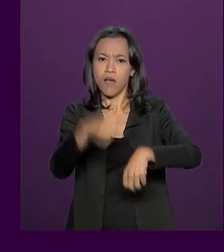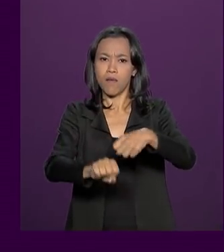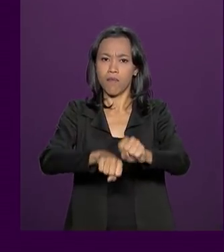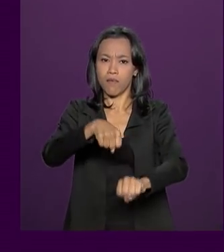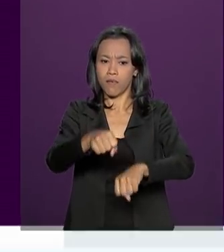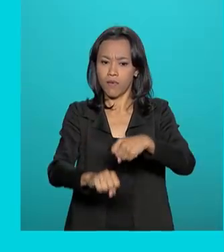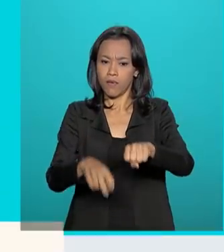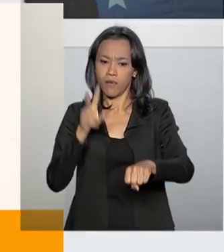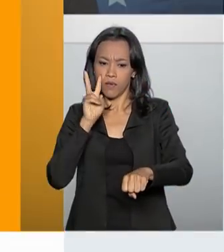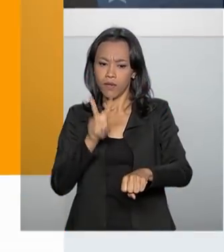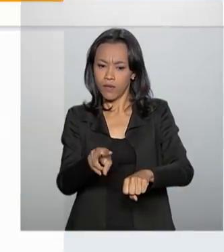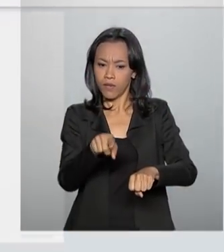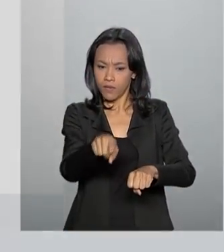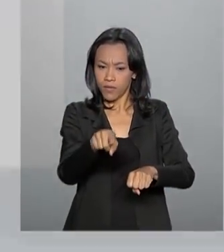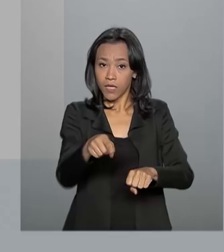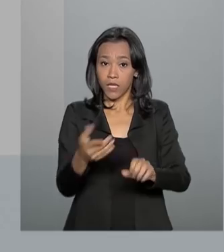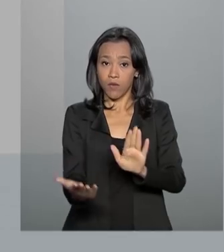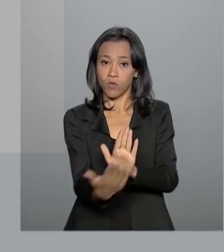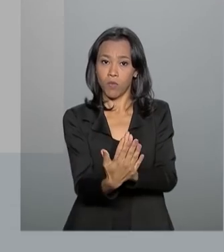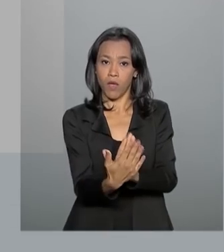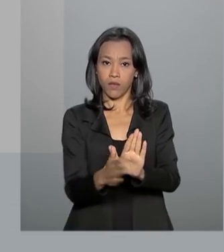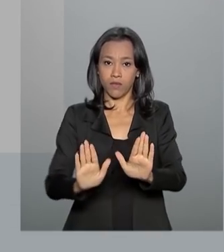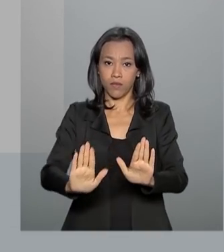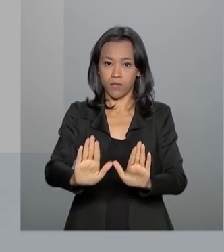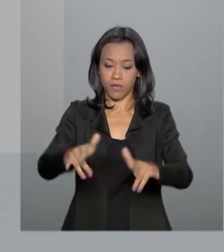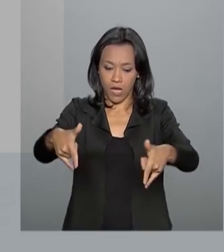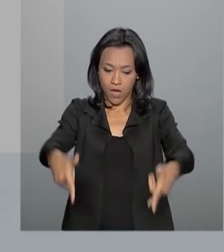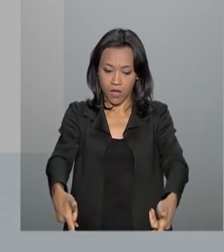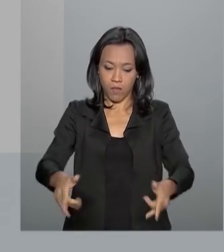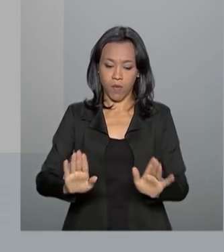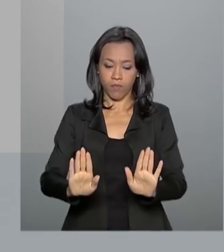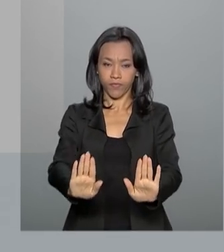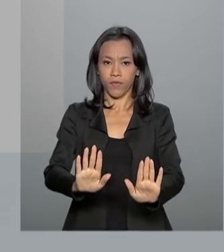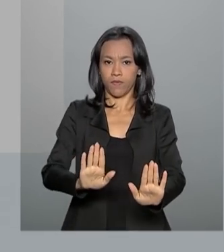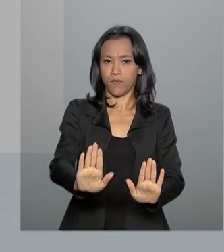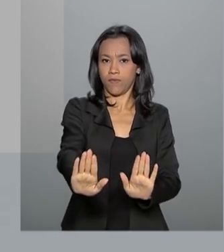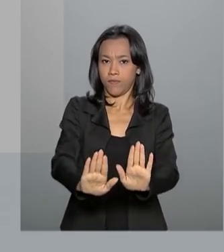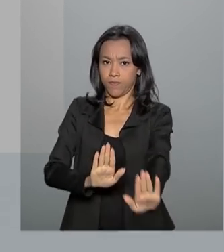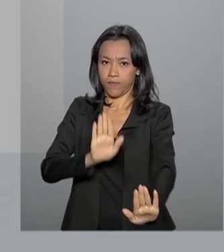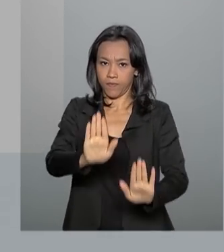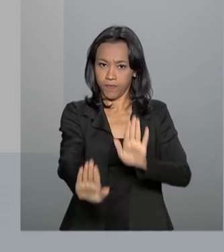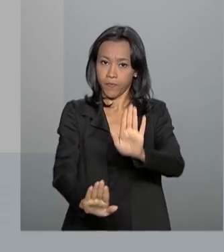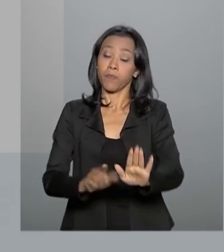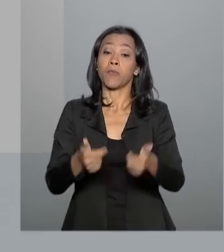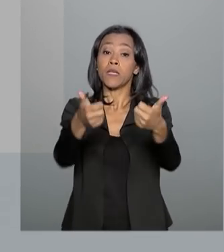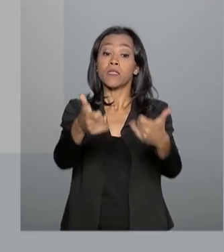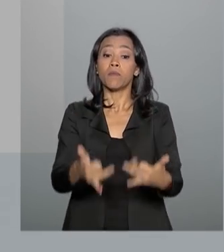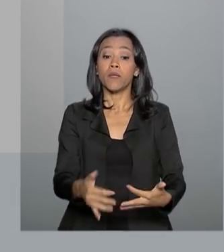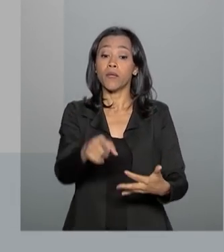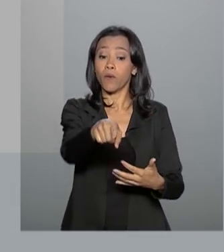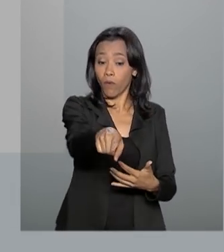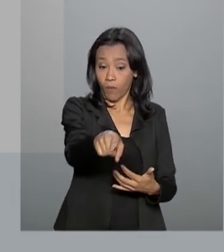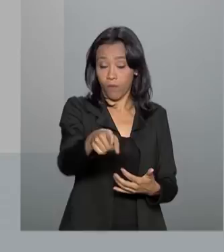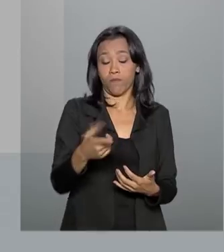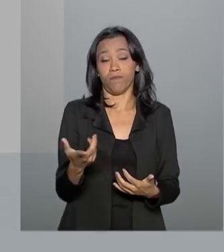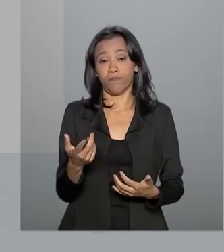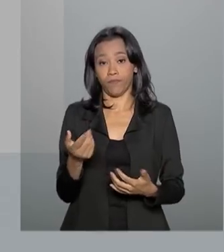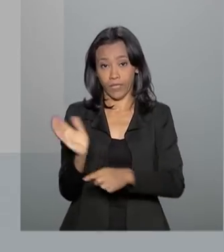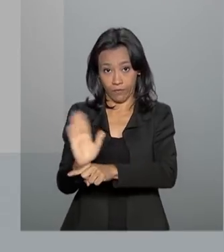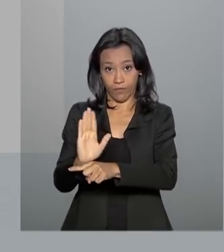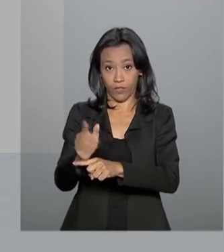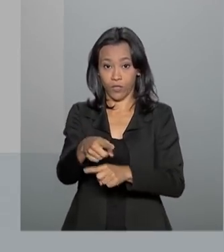ergométrica que se acopla aos pés da cama. Jair Bolsonaro divulgou a seguinte mensagem junto desse vídeo.